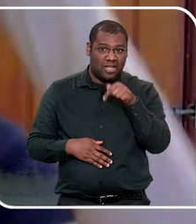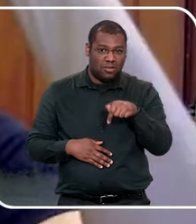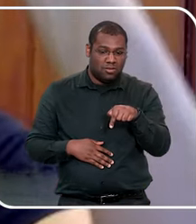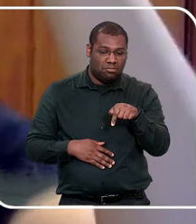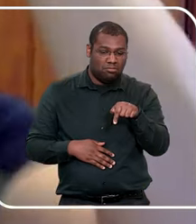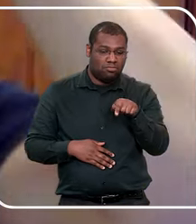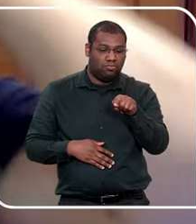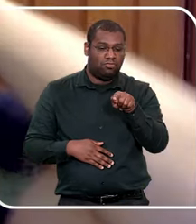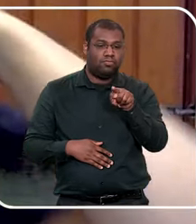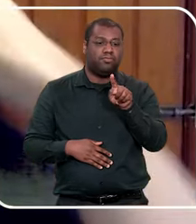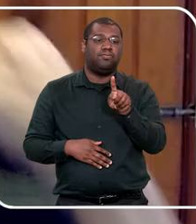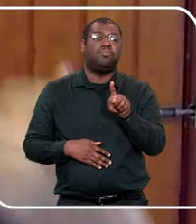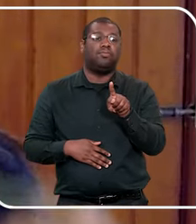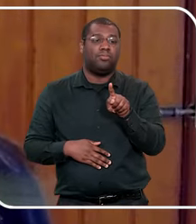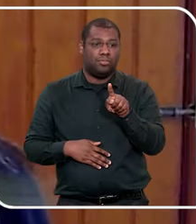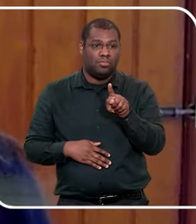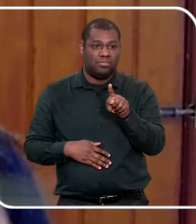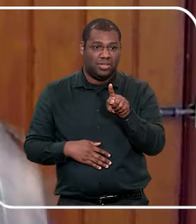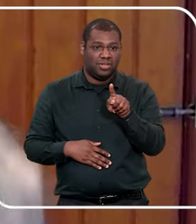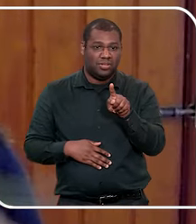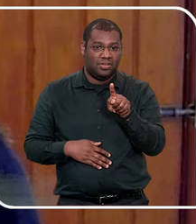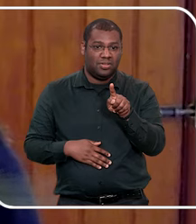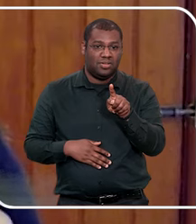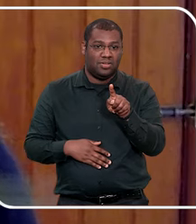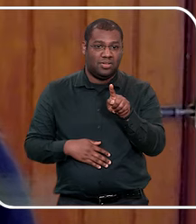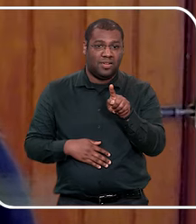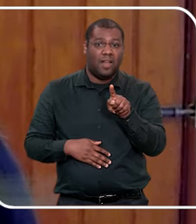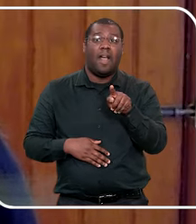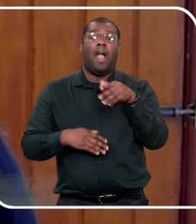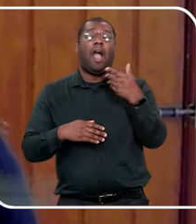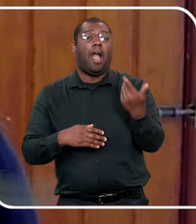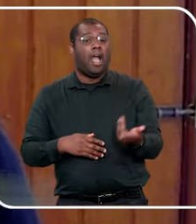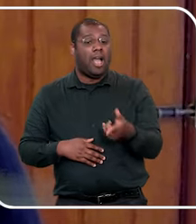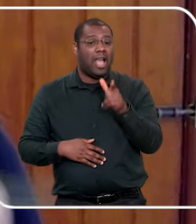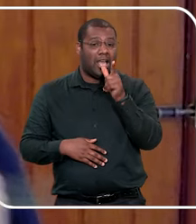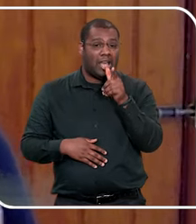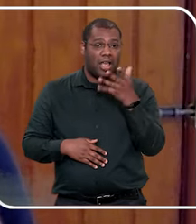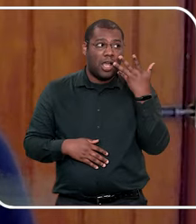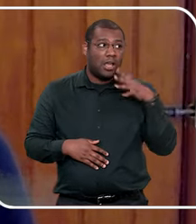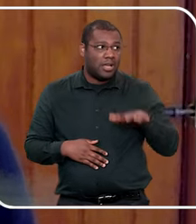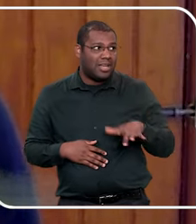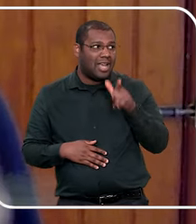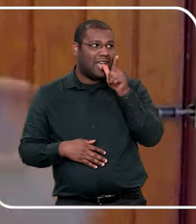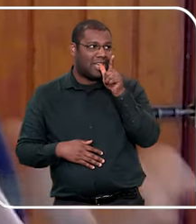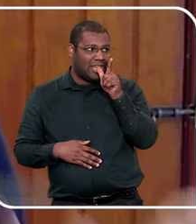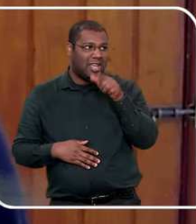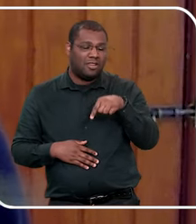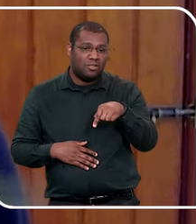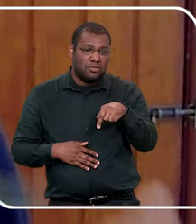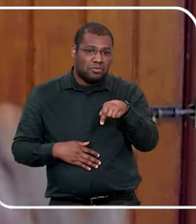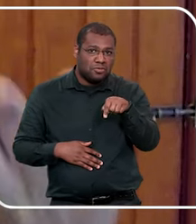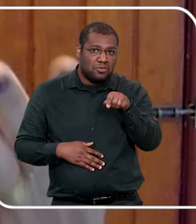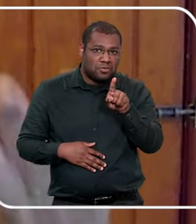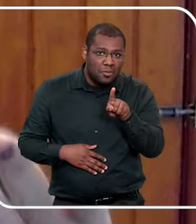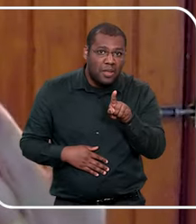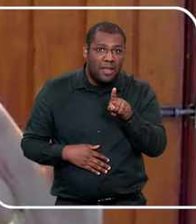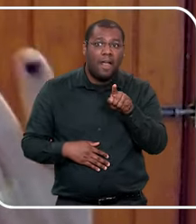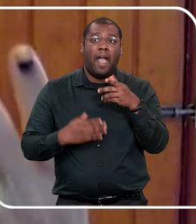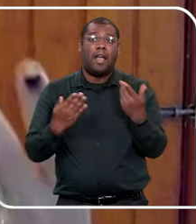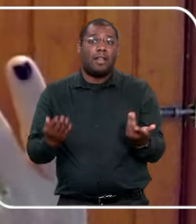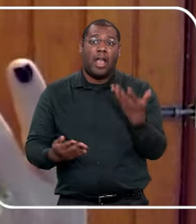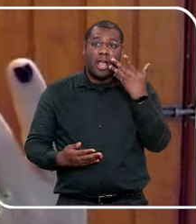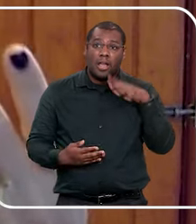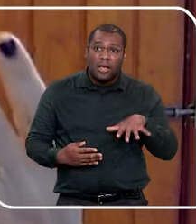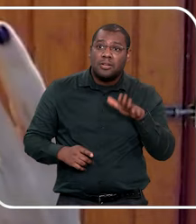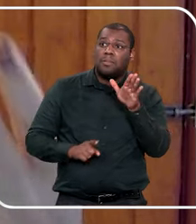repertório que eu falei, se as brincadeiras simularem sexo, e essa criança, ela não, criança não tem repertório para saber